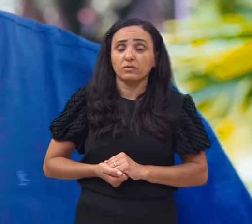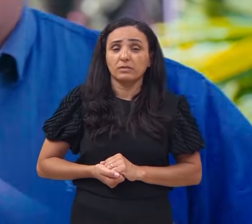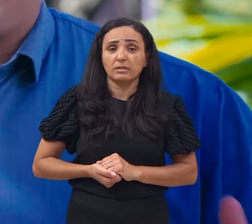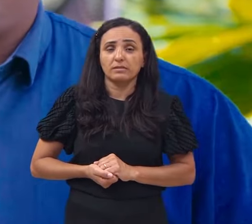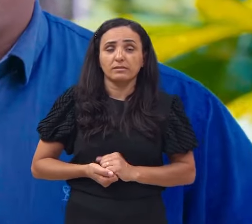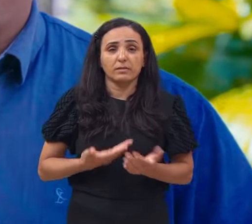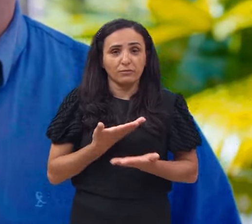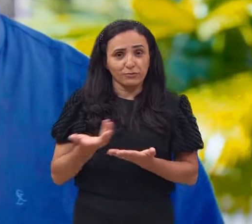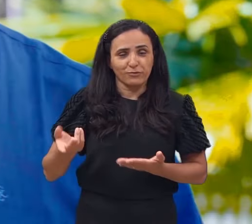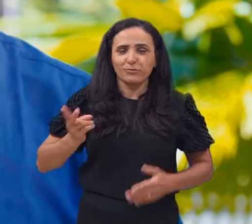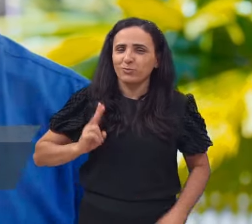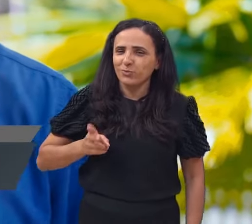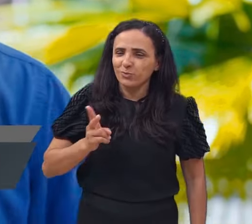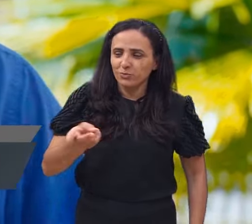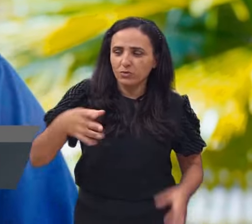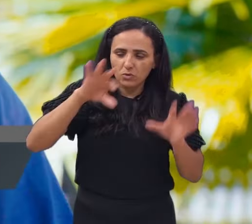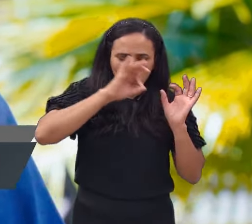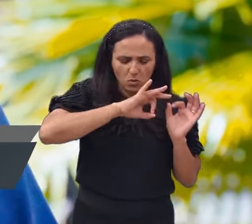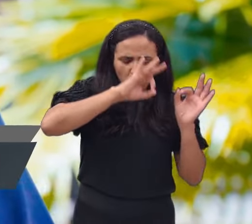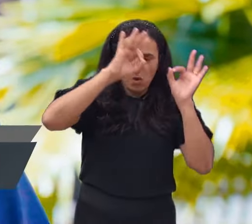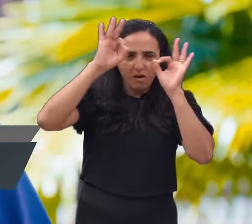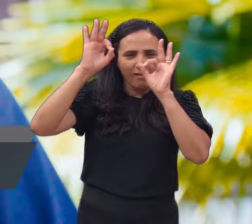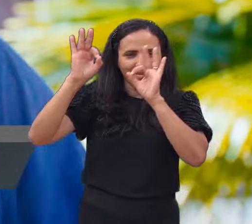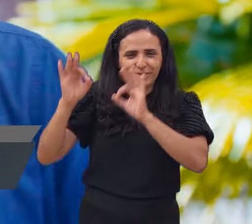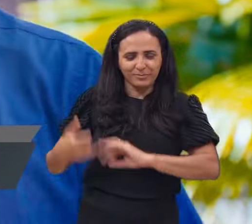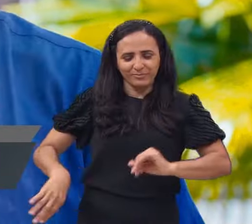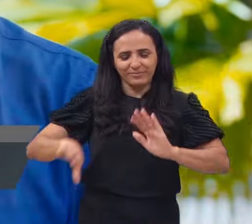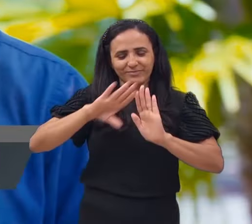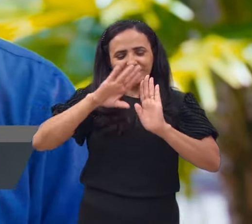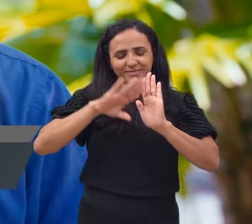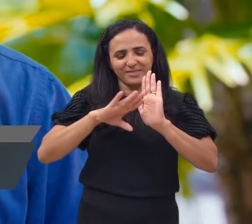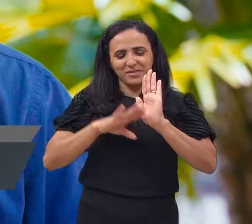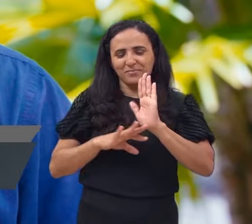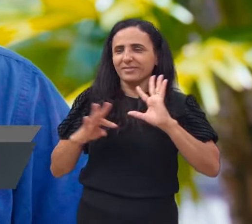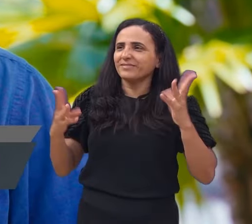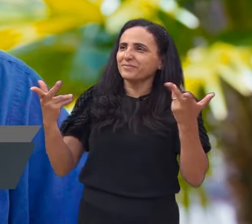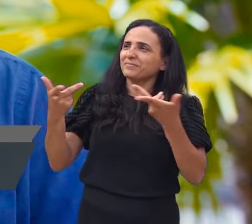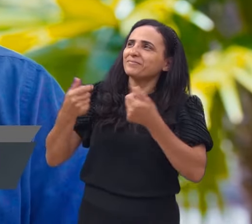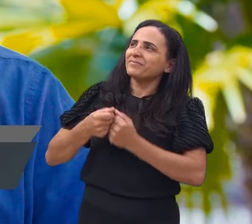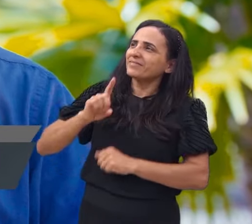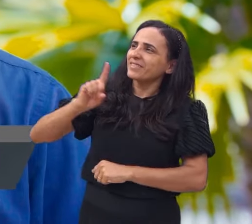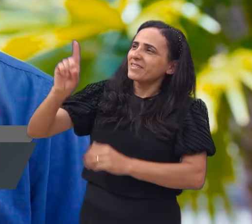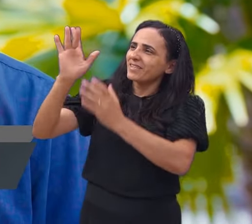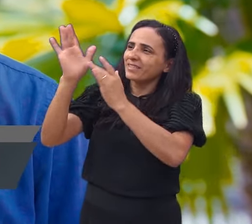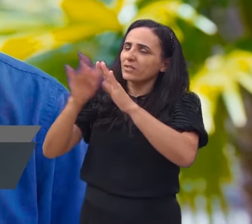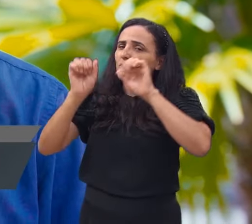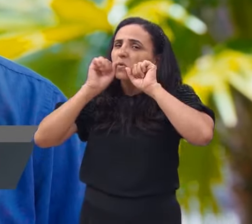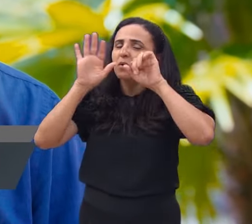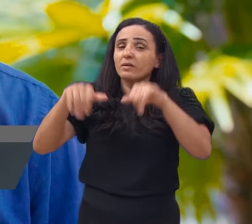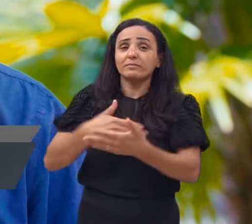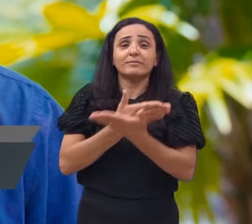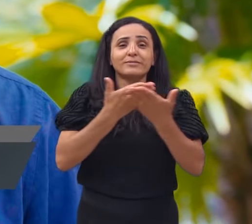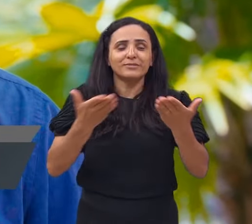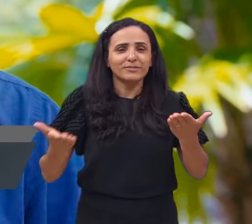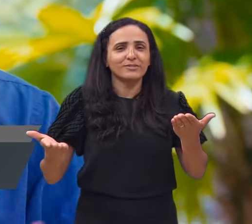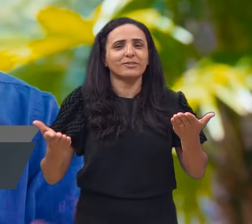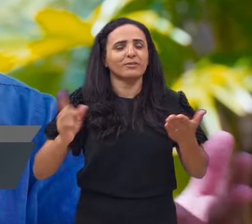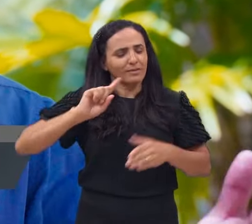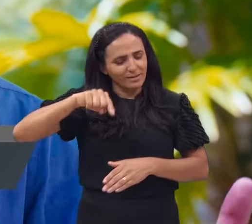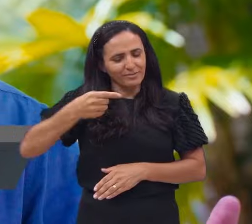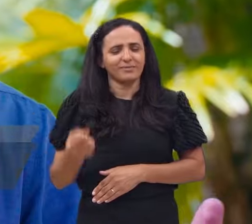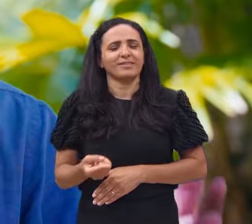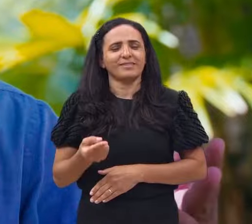Queridos irmãos, continuem ligadinho, acompanhando essa grade de programação maravilhosa. Com certeza, o Senhor Jesus tem mais para a sua vida.